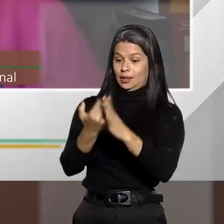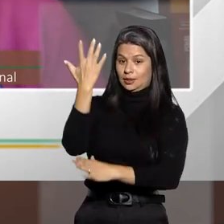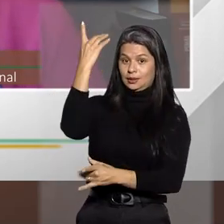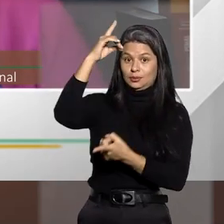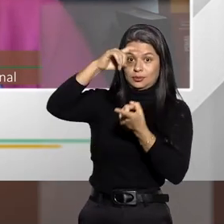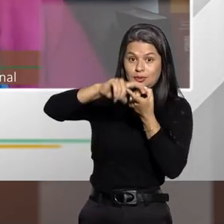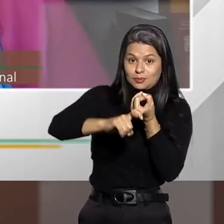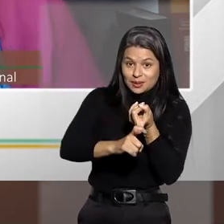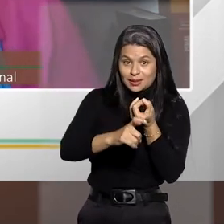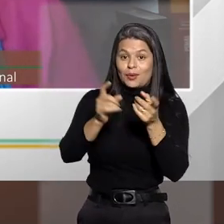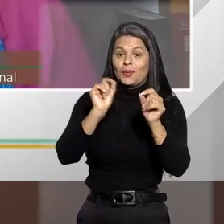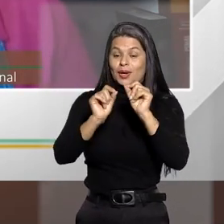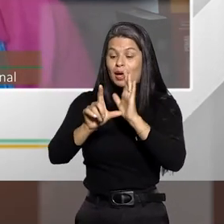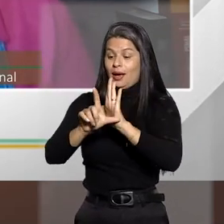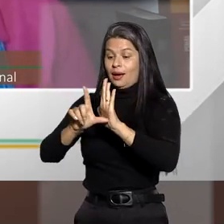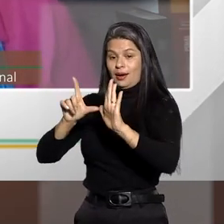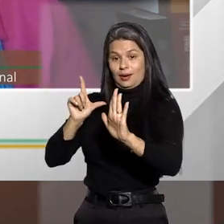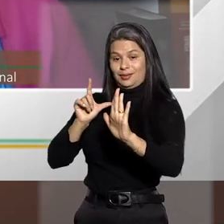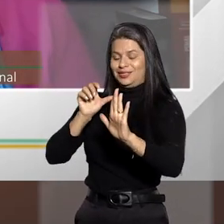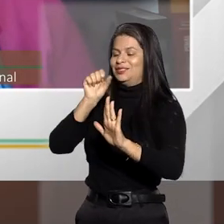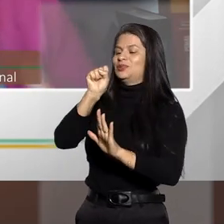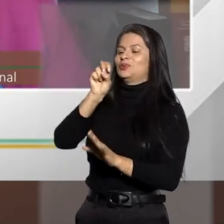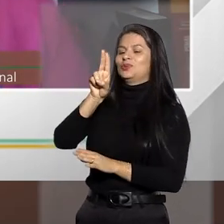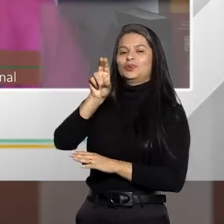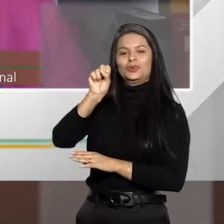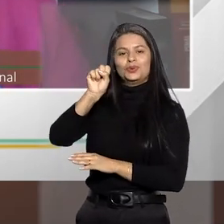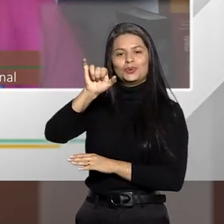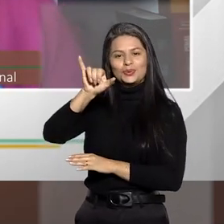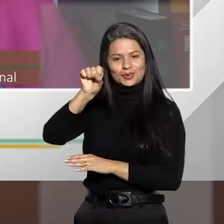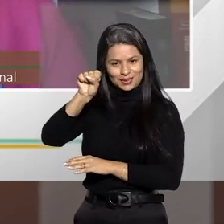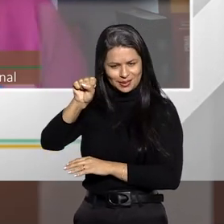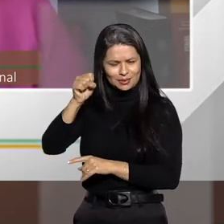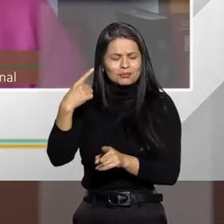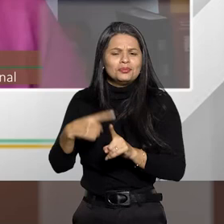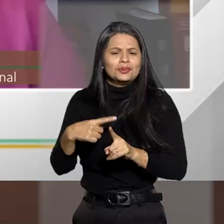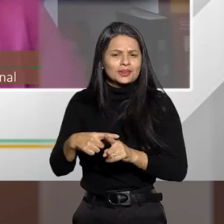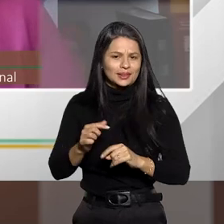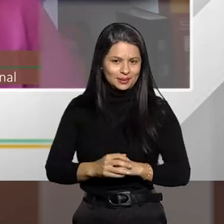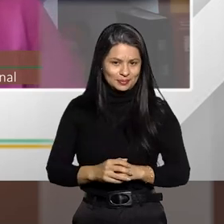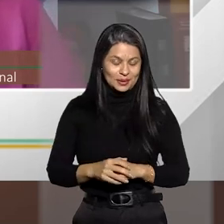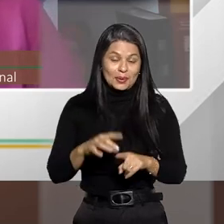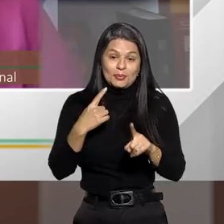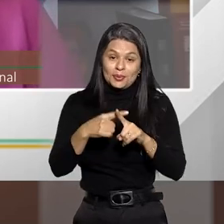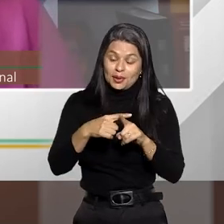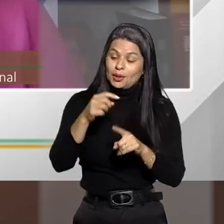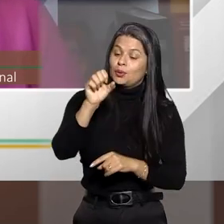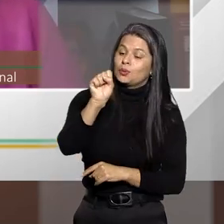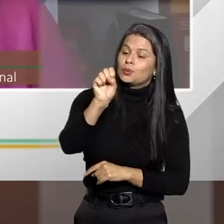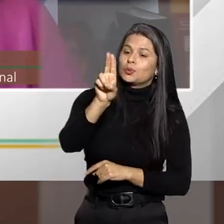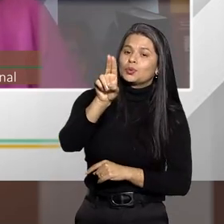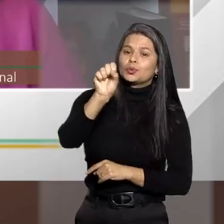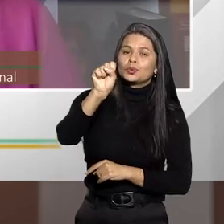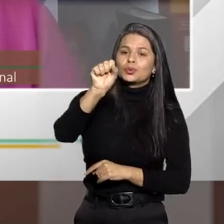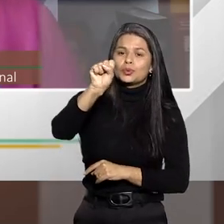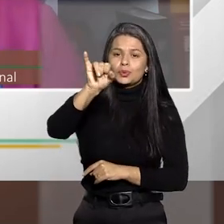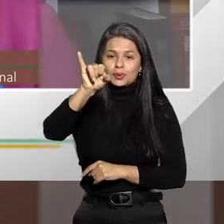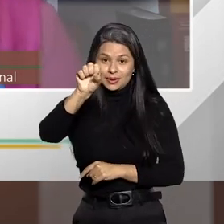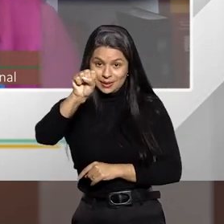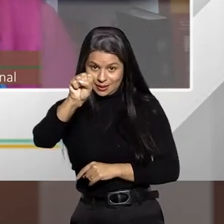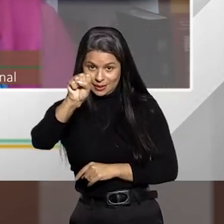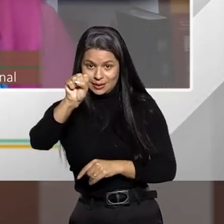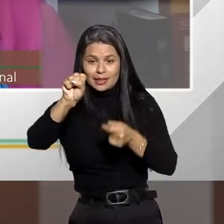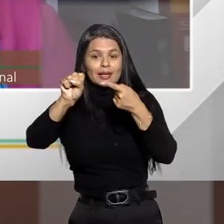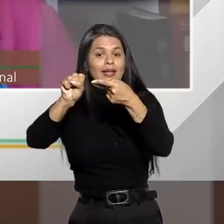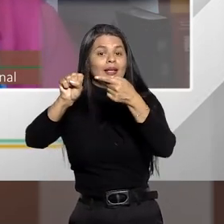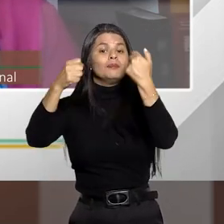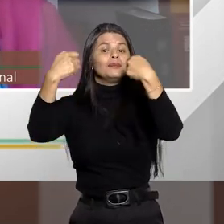foi meio que uma antecipação do sursi. Por quê? Porque o sursi, ele efetivamente dependia